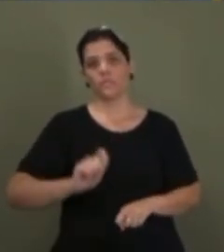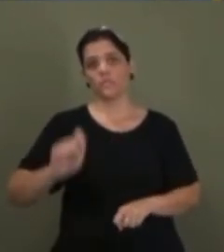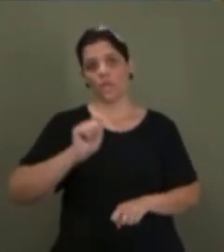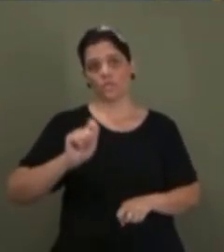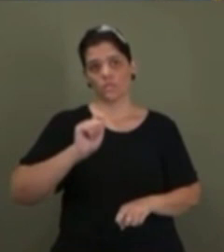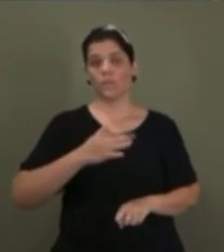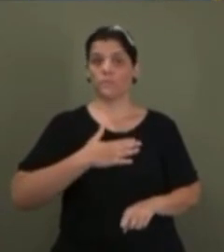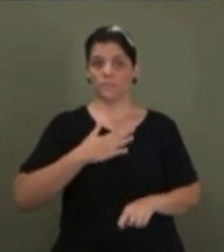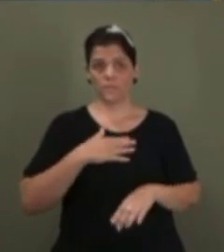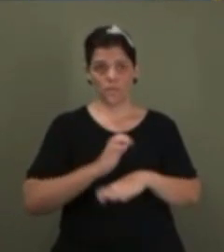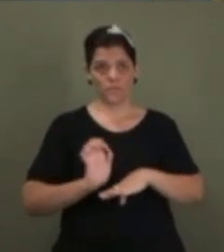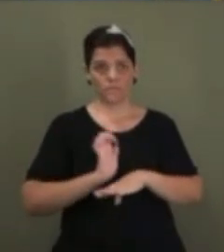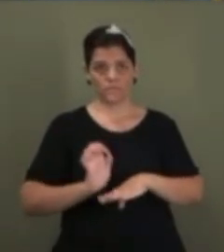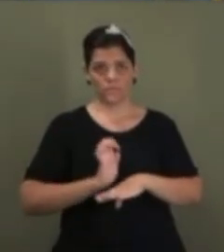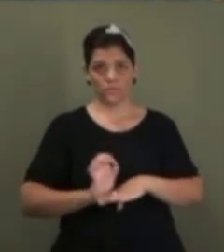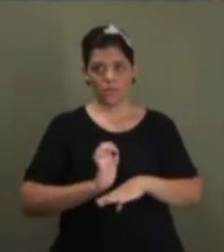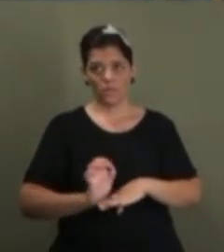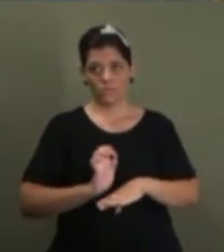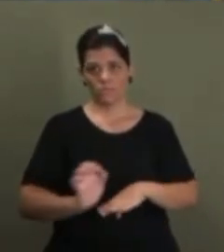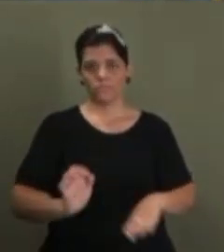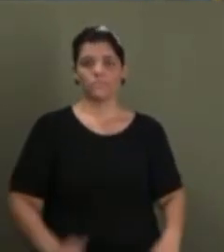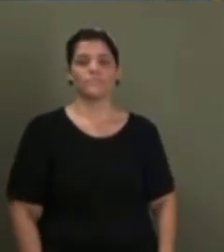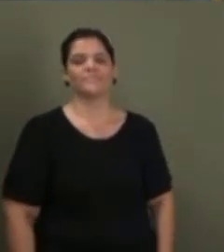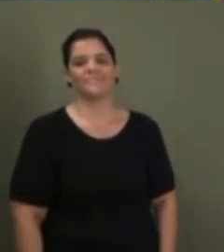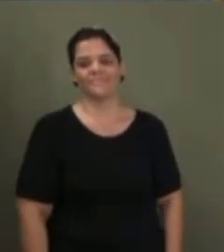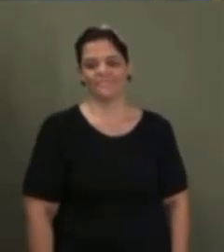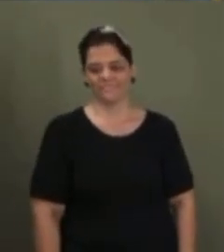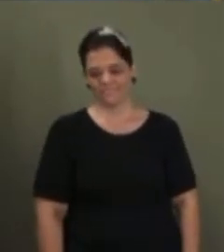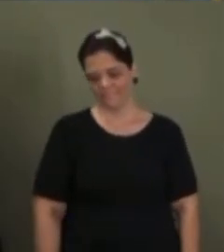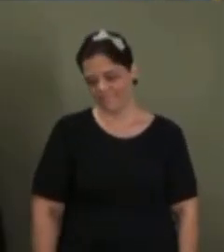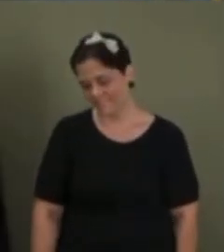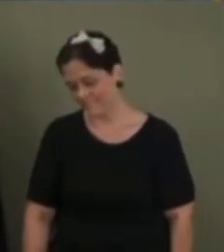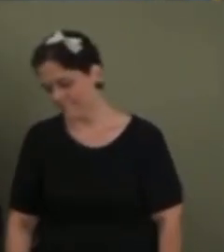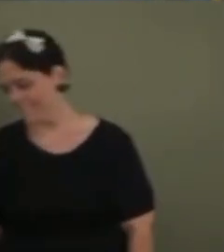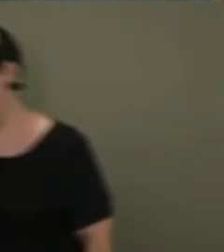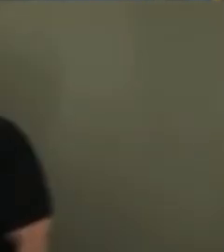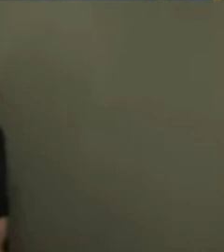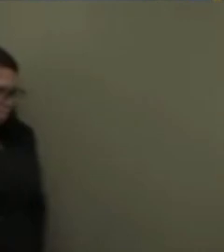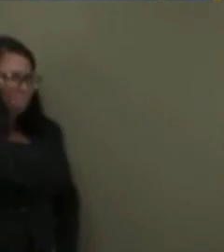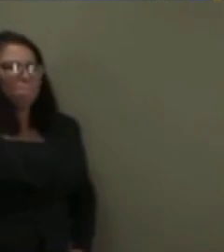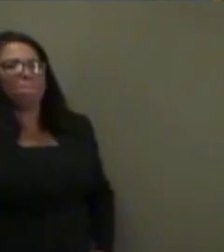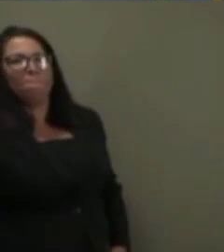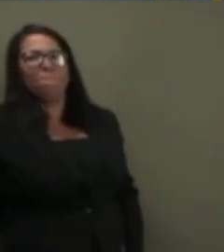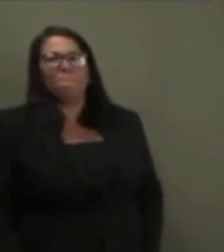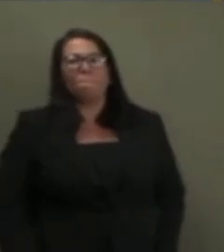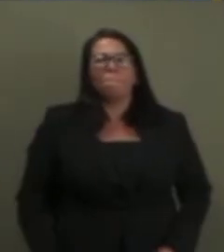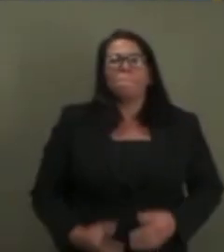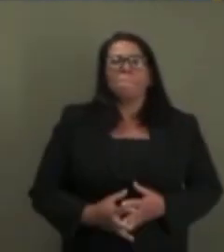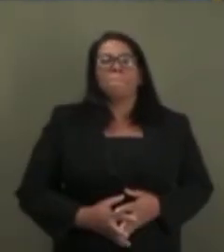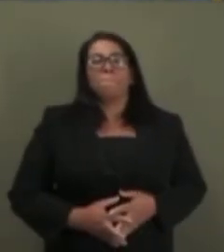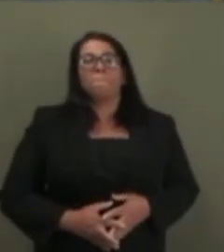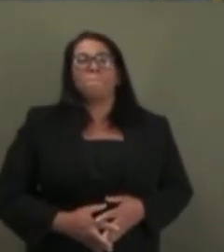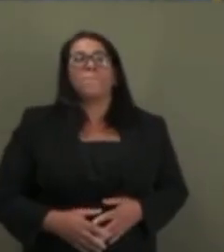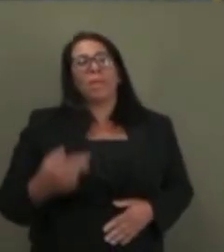Tive a honra de ser escolhido pela CNM para estar aqui hoje apresentando também a região